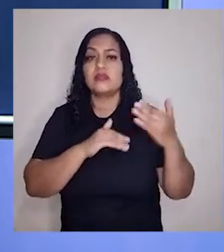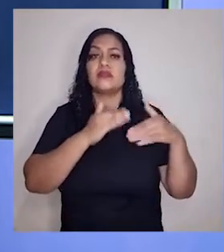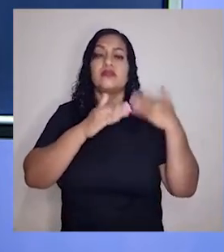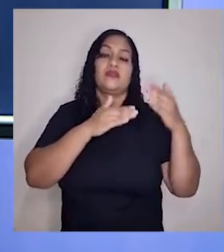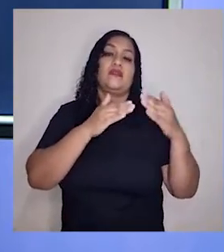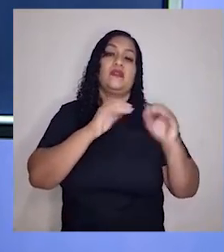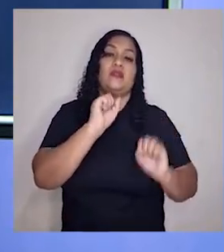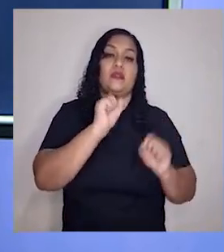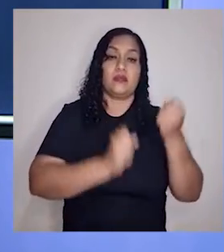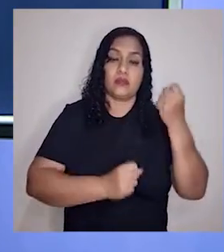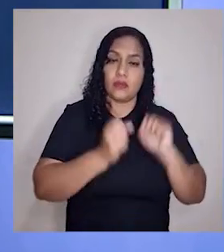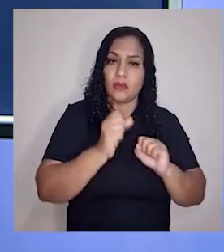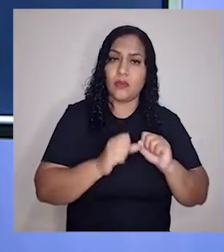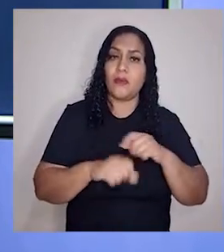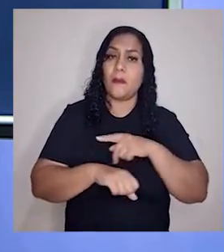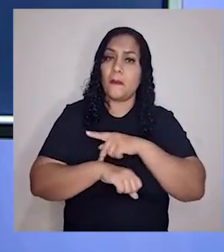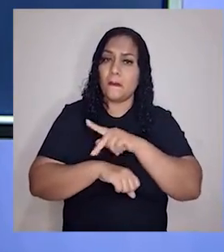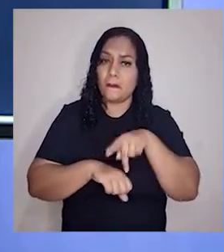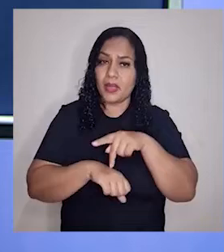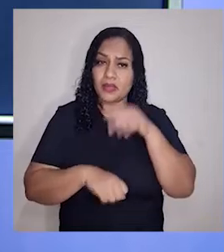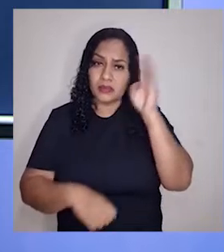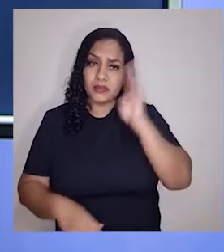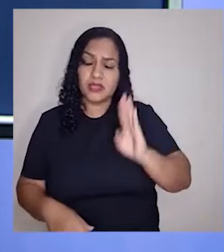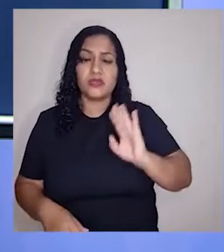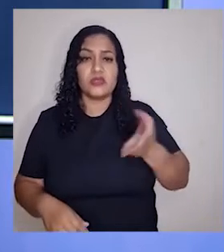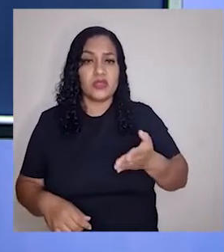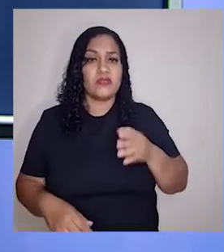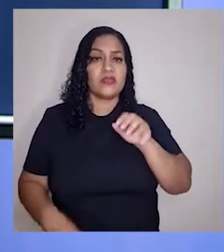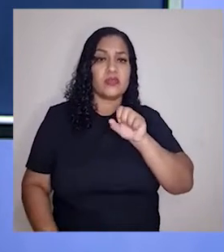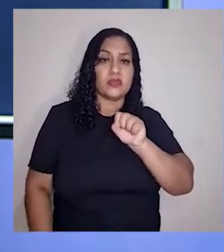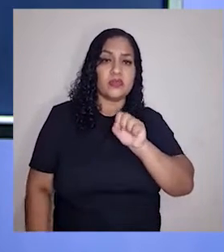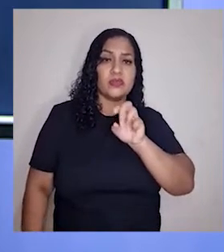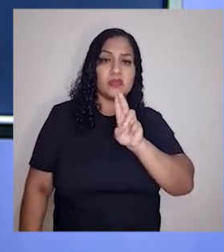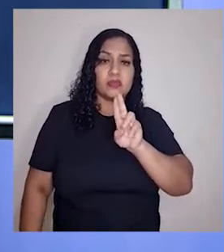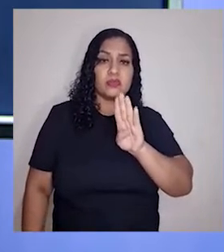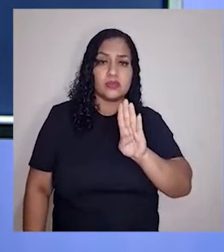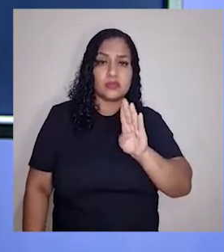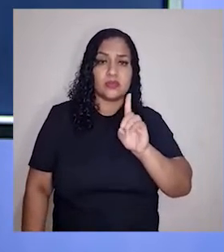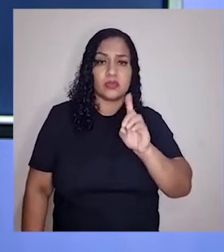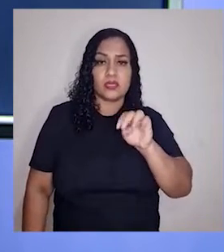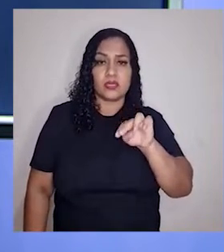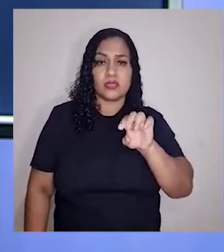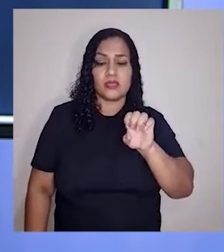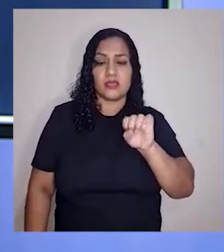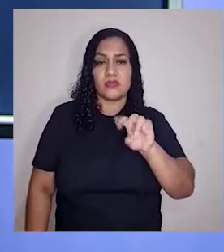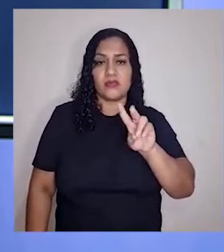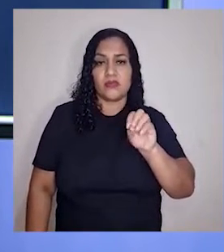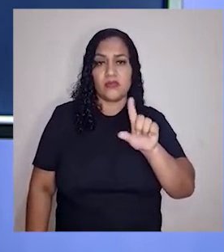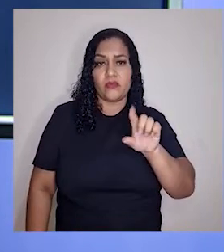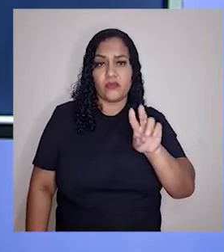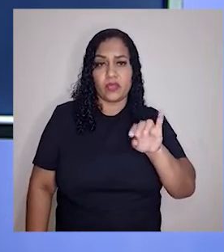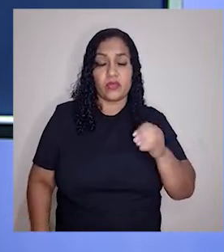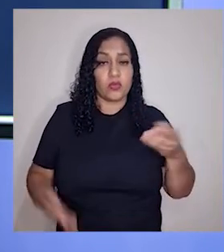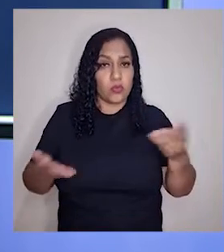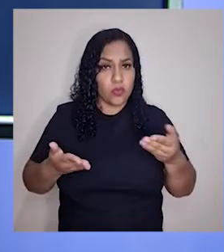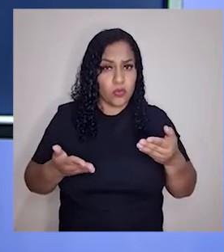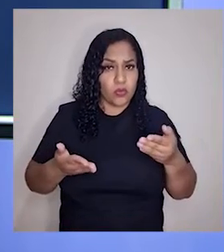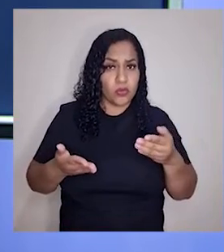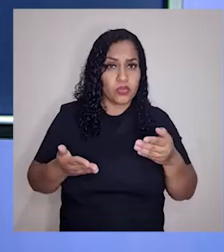já foi um país subdesenvolvido. Hoje nós somos o quê, professora? Um país em